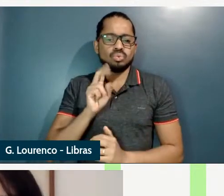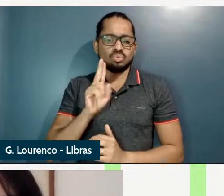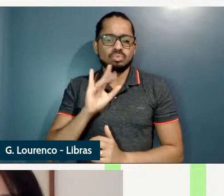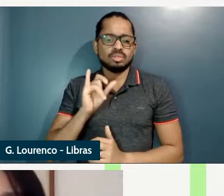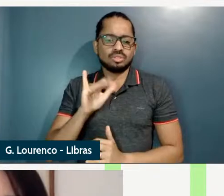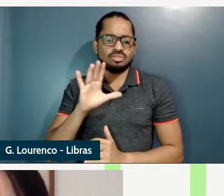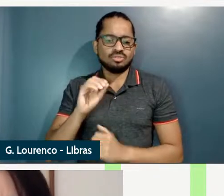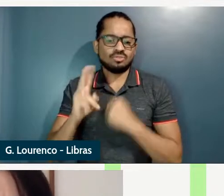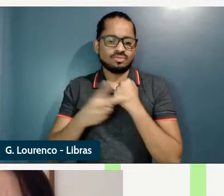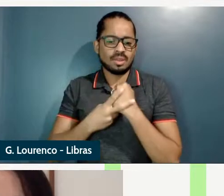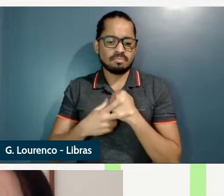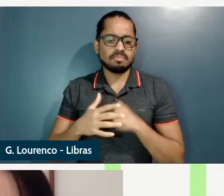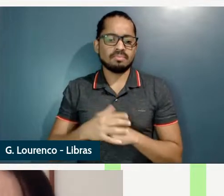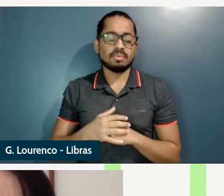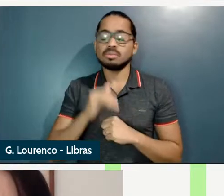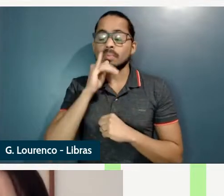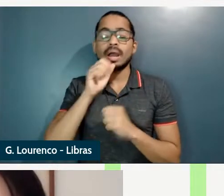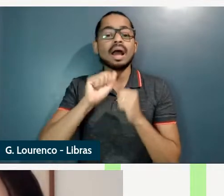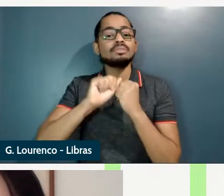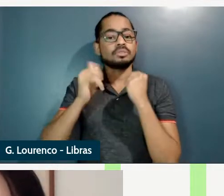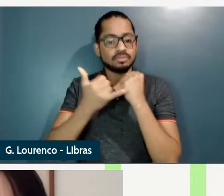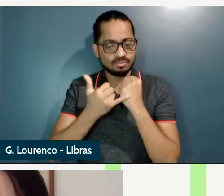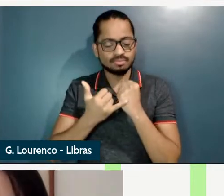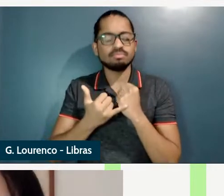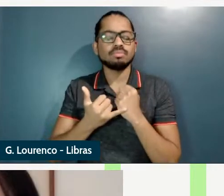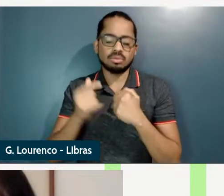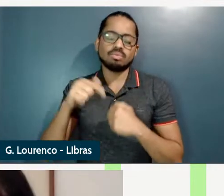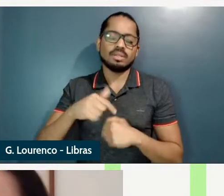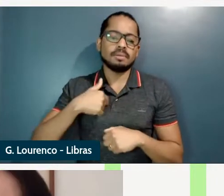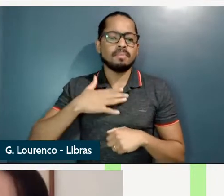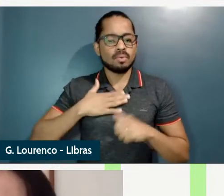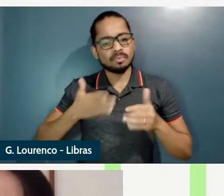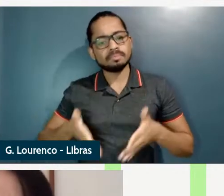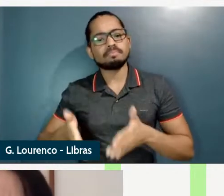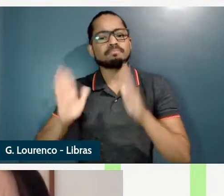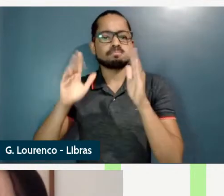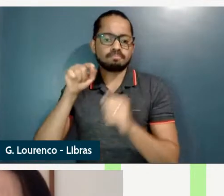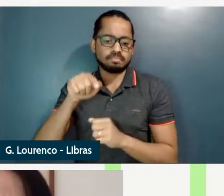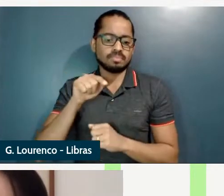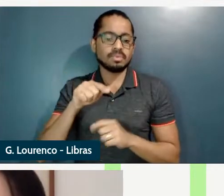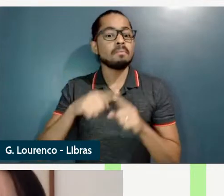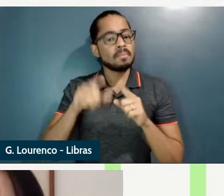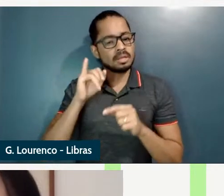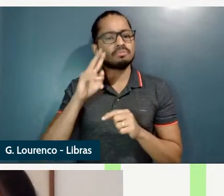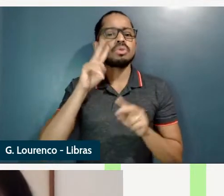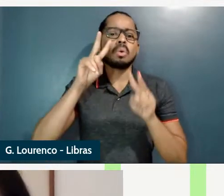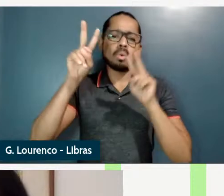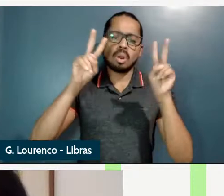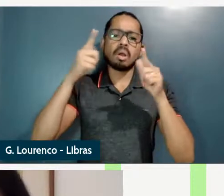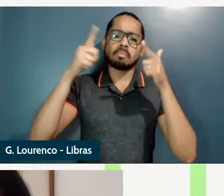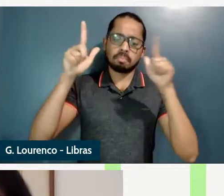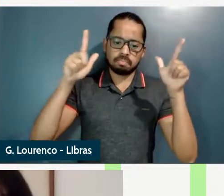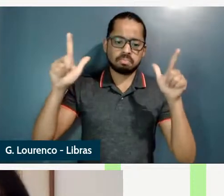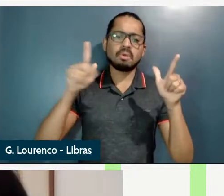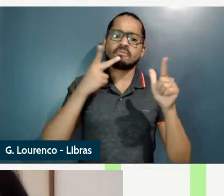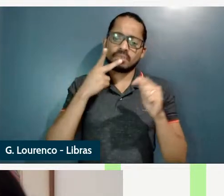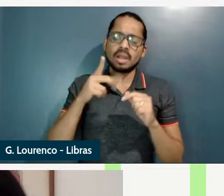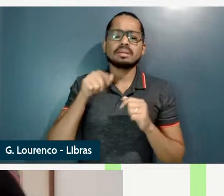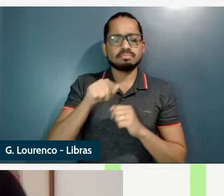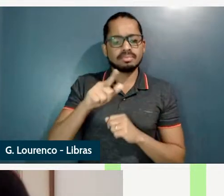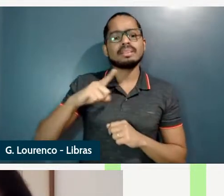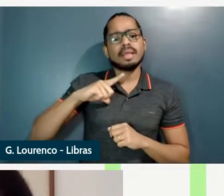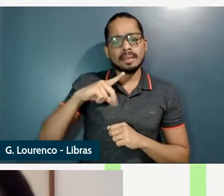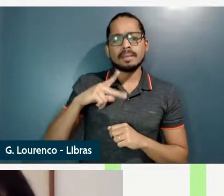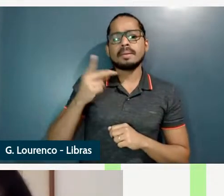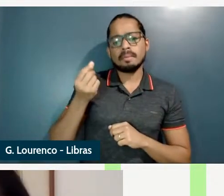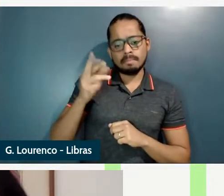é um caminho compatível com a minha análise é esse o caminho mas sim se você olhar para a análise da outra maçoeia de resenha de hash você vai dizer